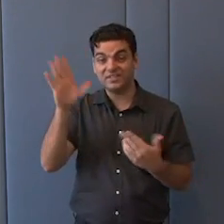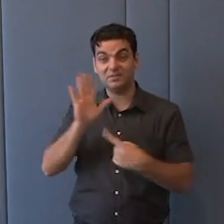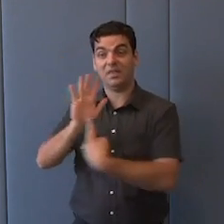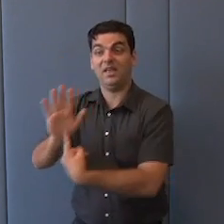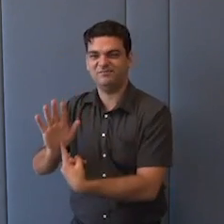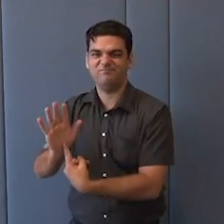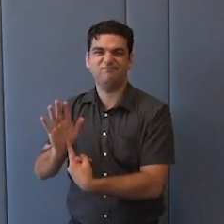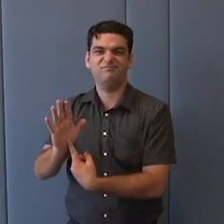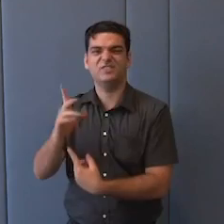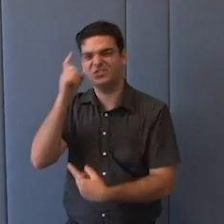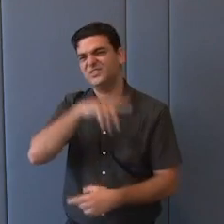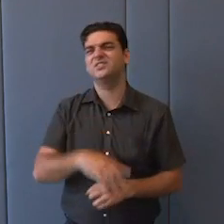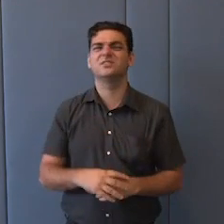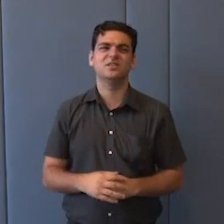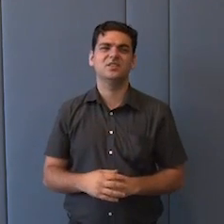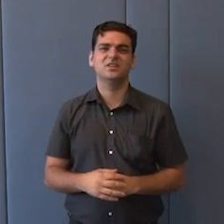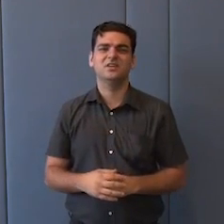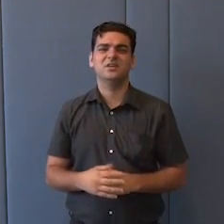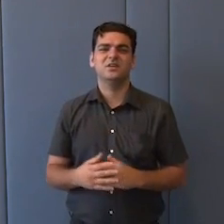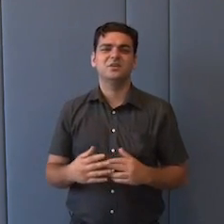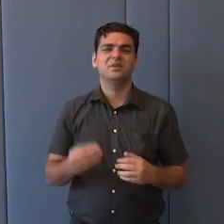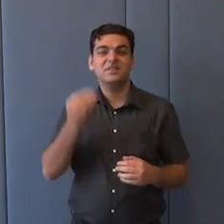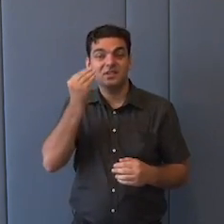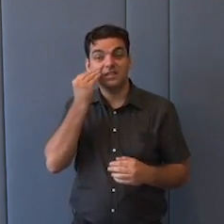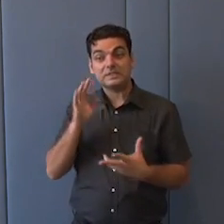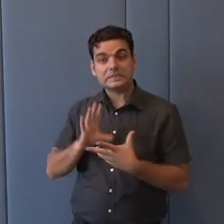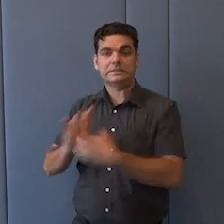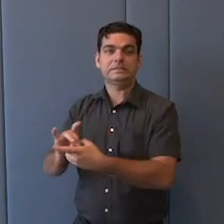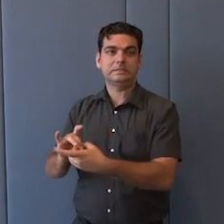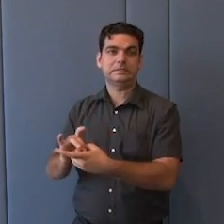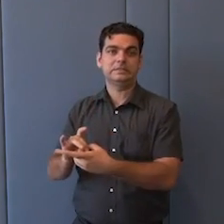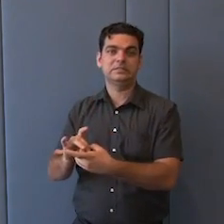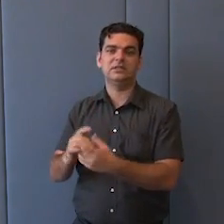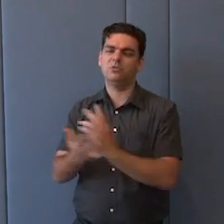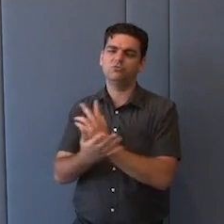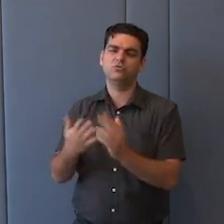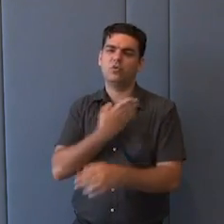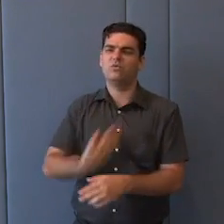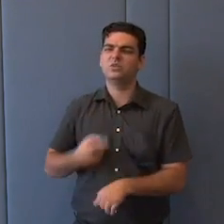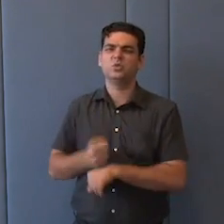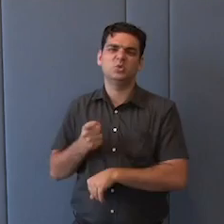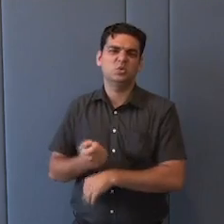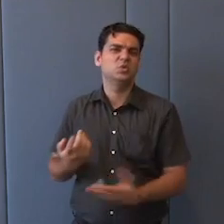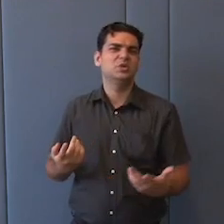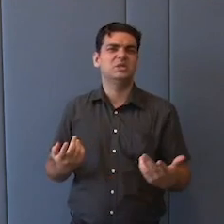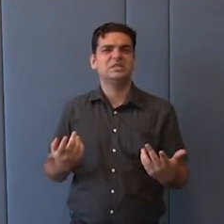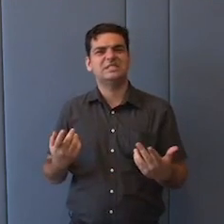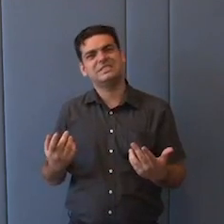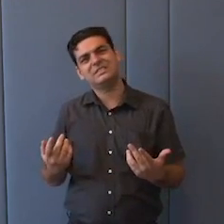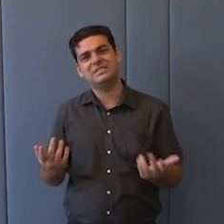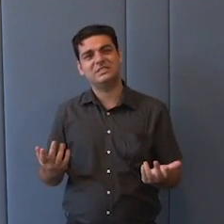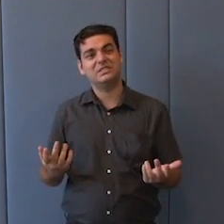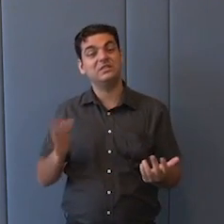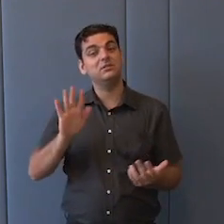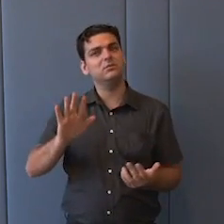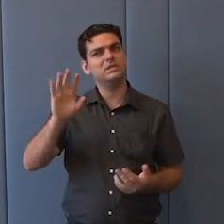entreter relações com governos, com cujos governos nós tenhamos alguma proximidade, alguma afinidade. E a minha pergunta,